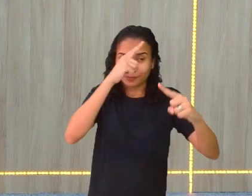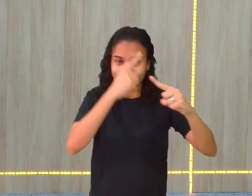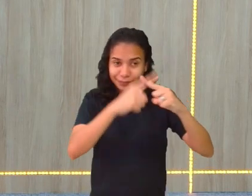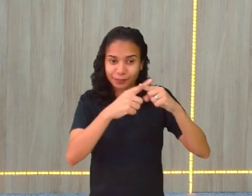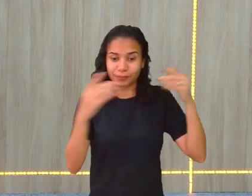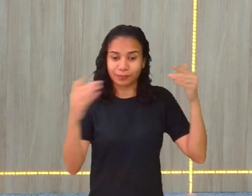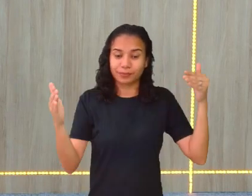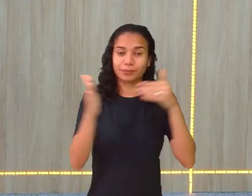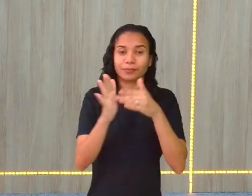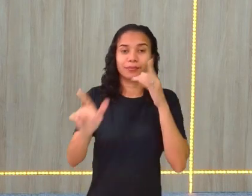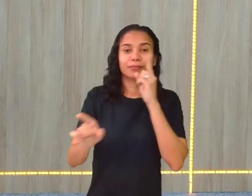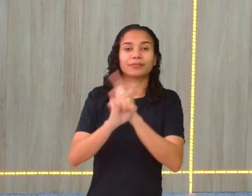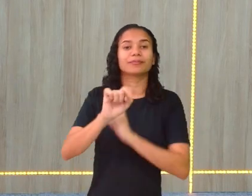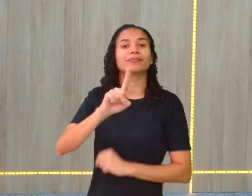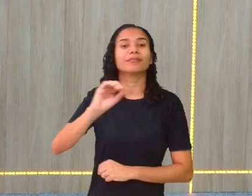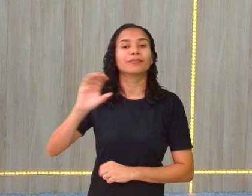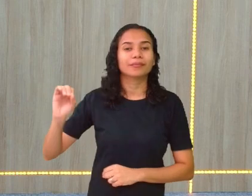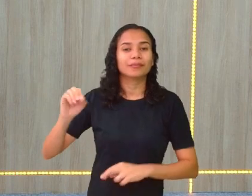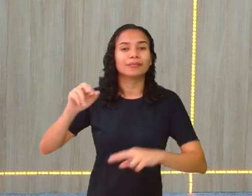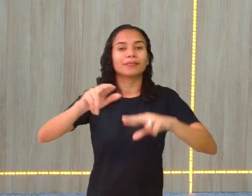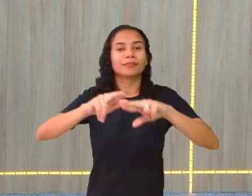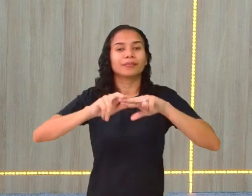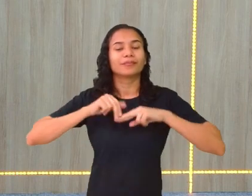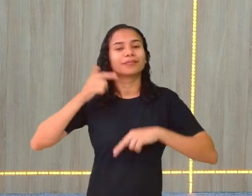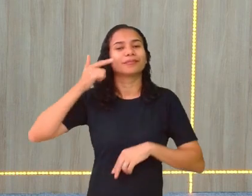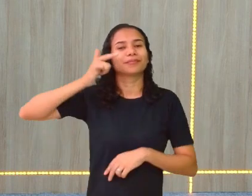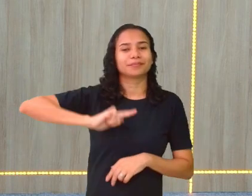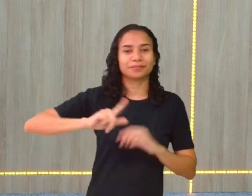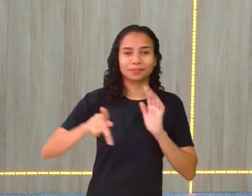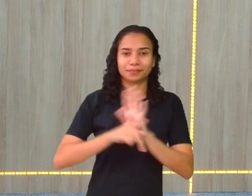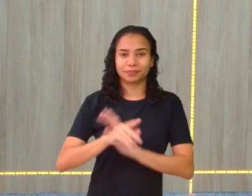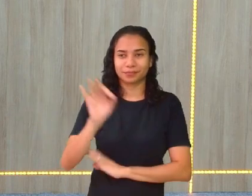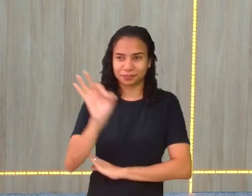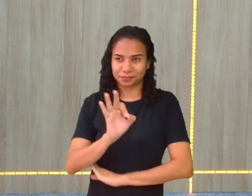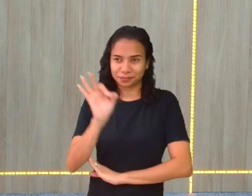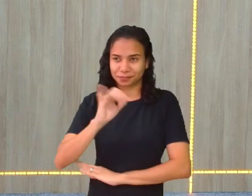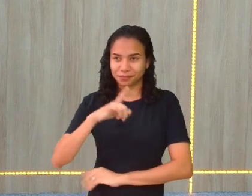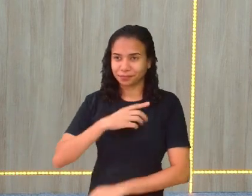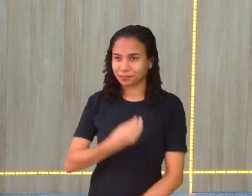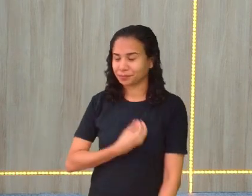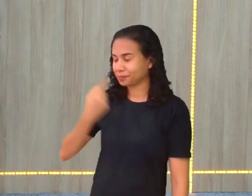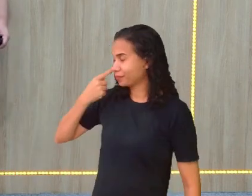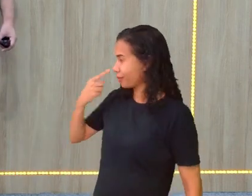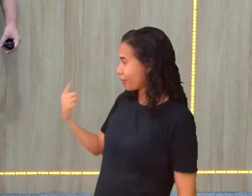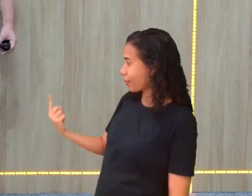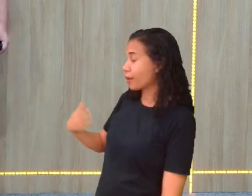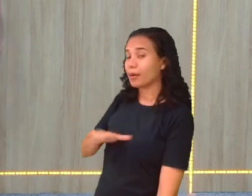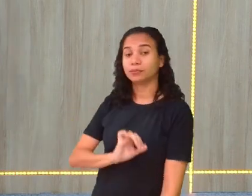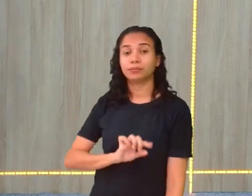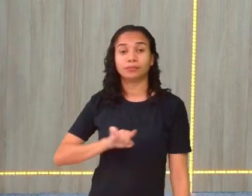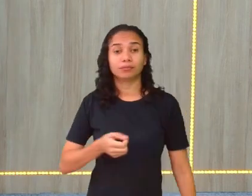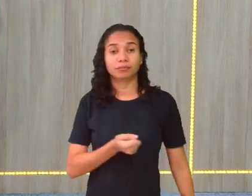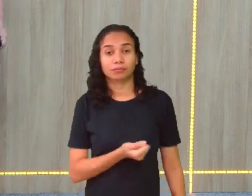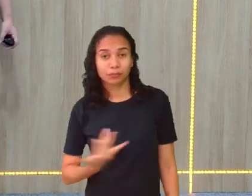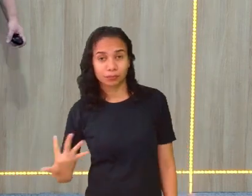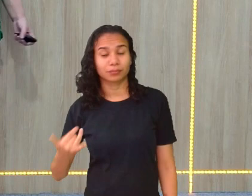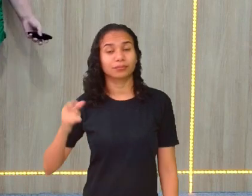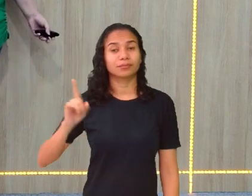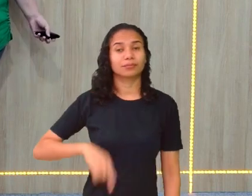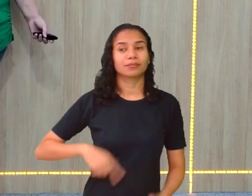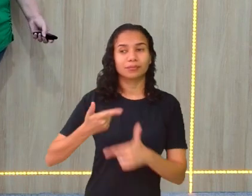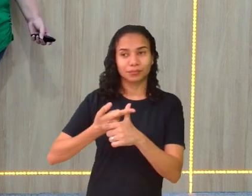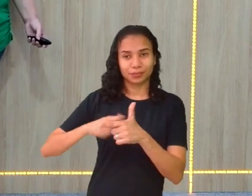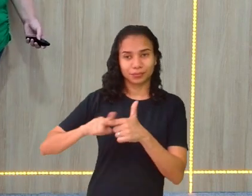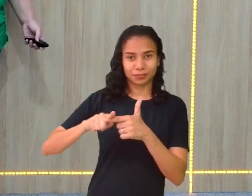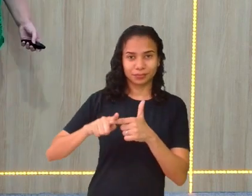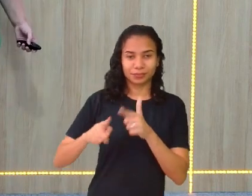até chegar a 100. Então, e aí você vai ter a porcentagem. E a parte decimal, que é dividir mesmo. A